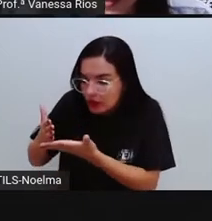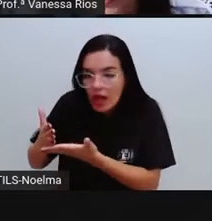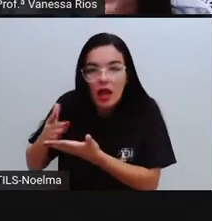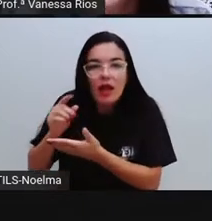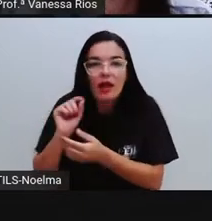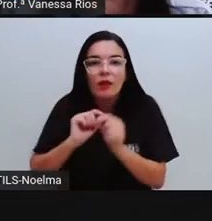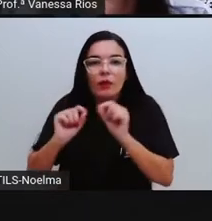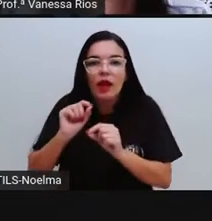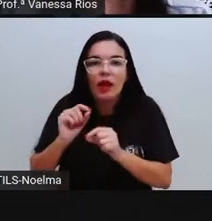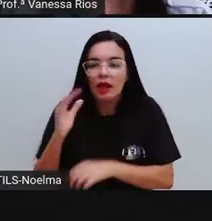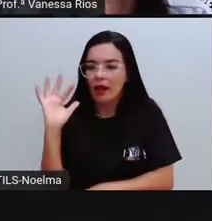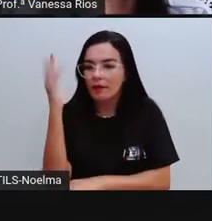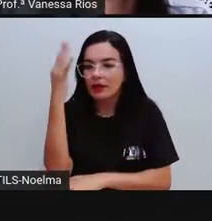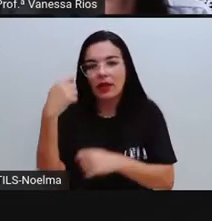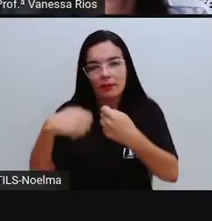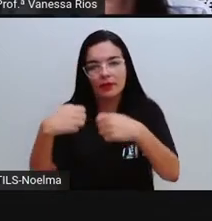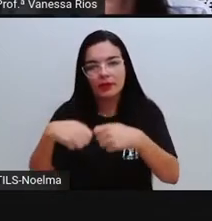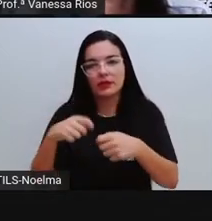trabalho.